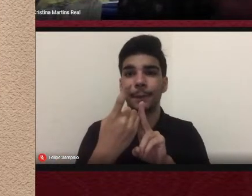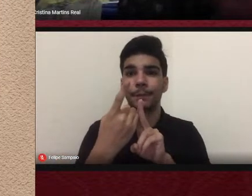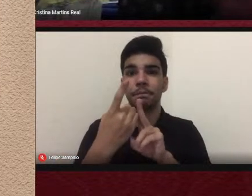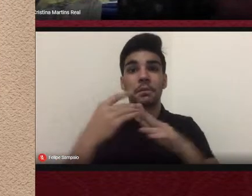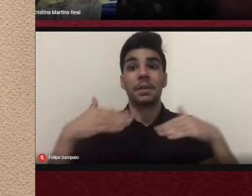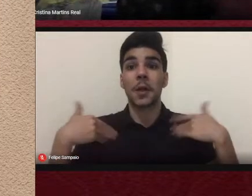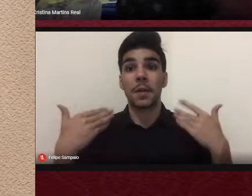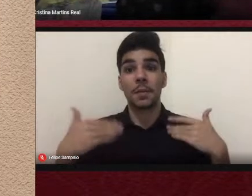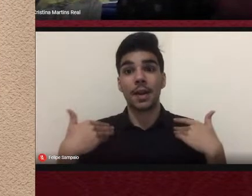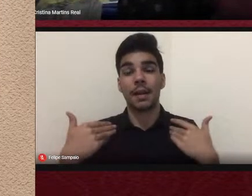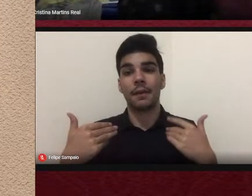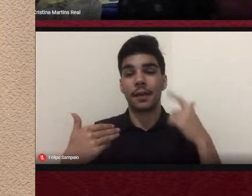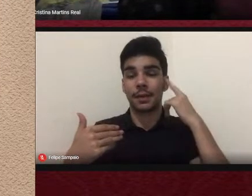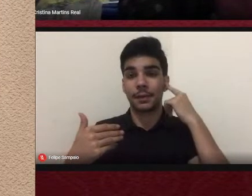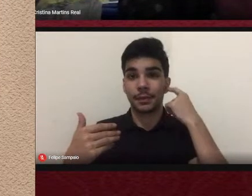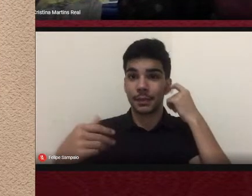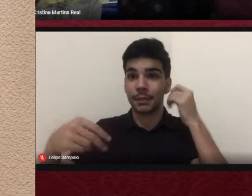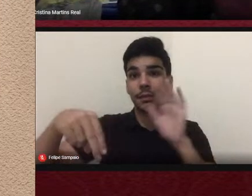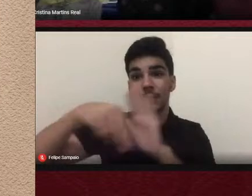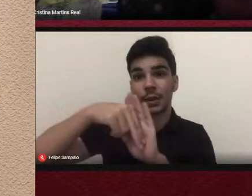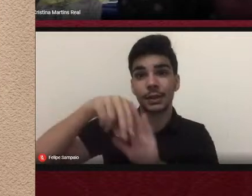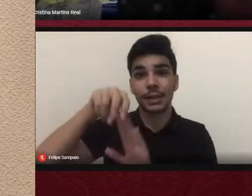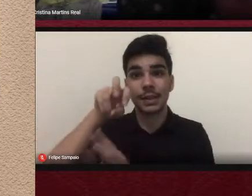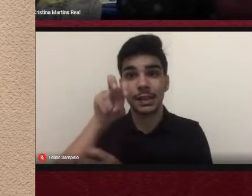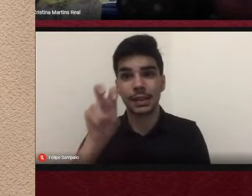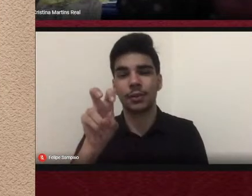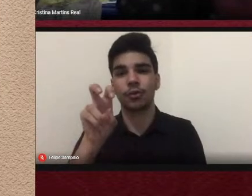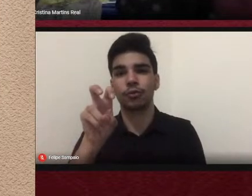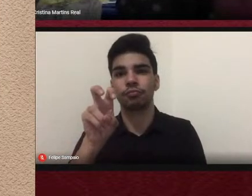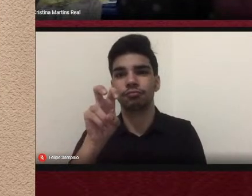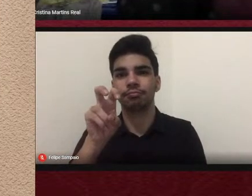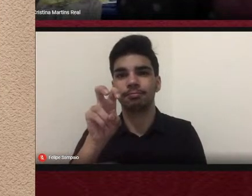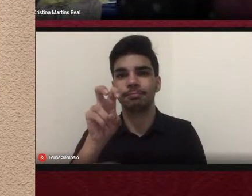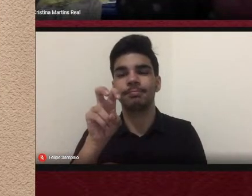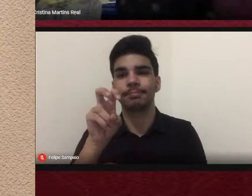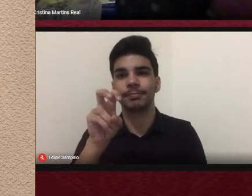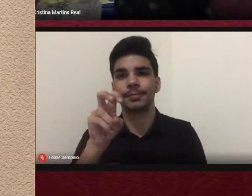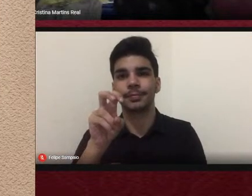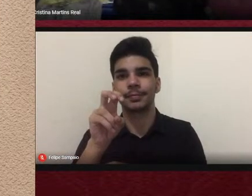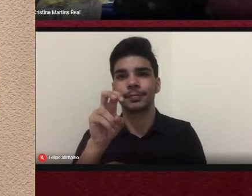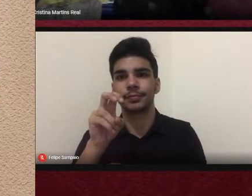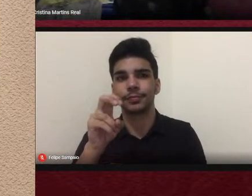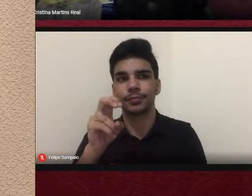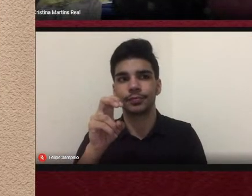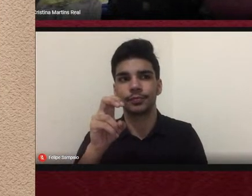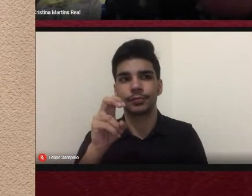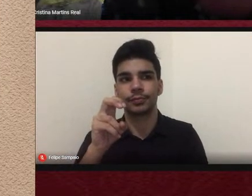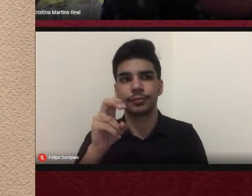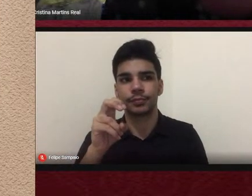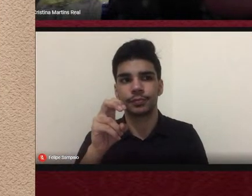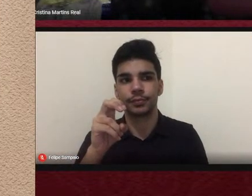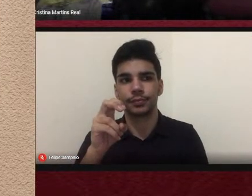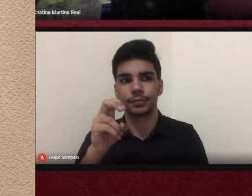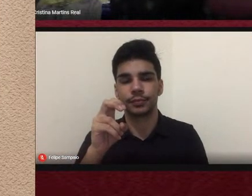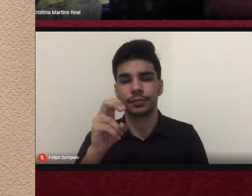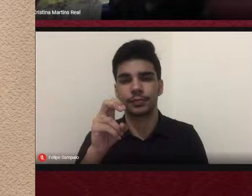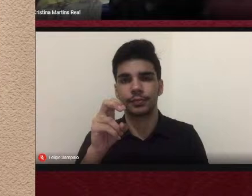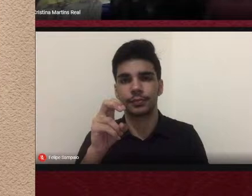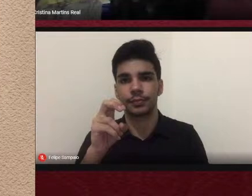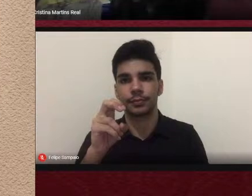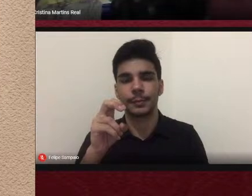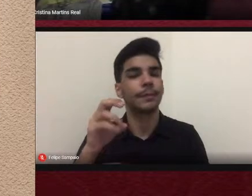que o nosso programa obteve junto à avaliação da quadrienal da CAPES, que é a